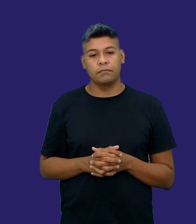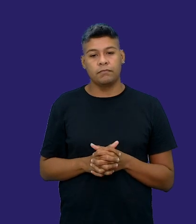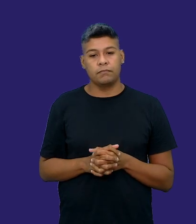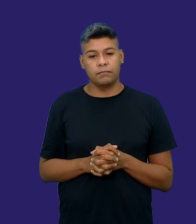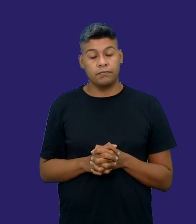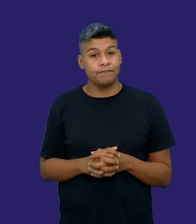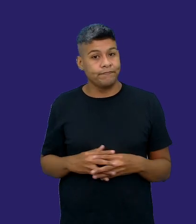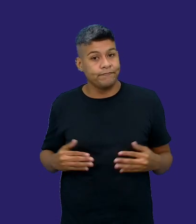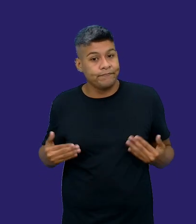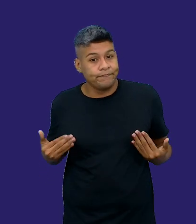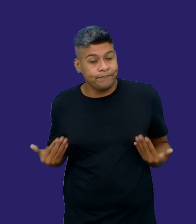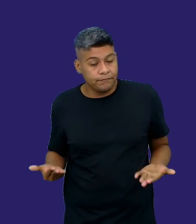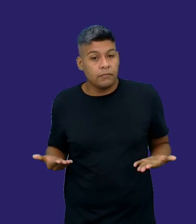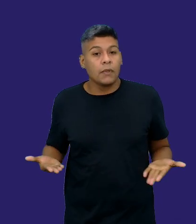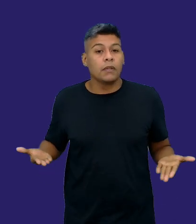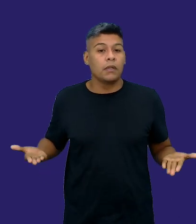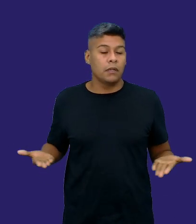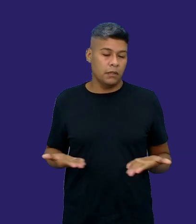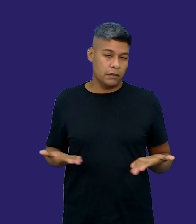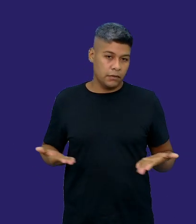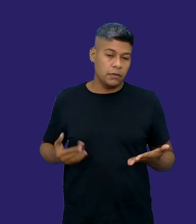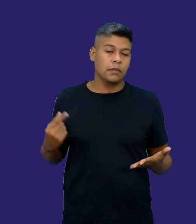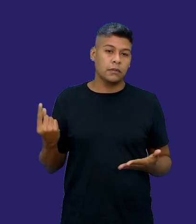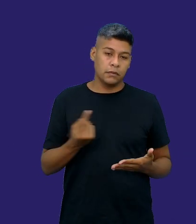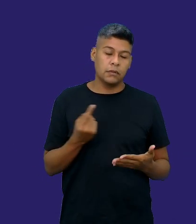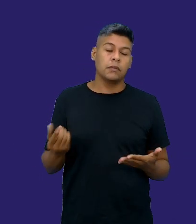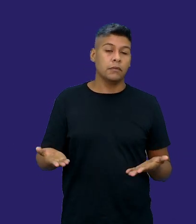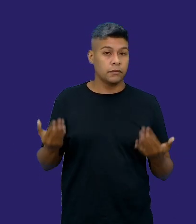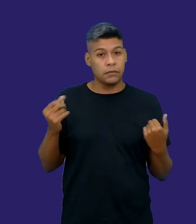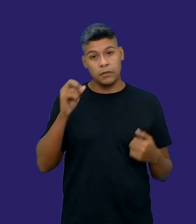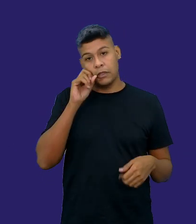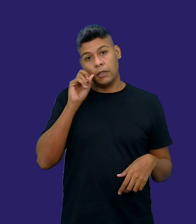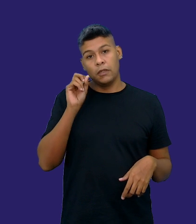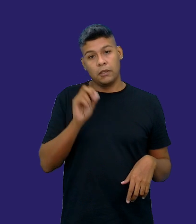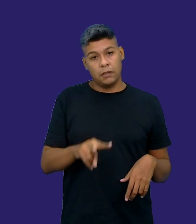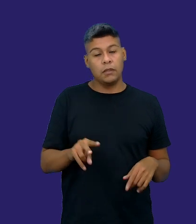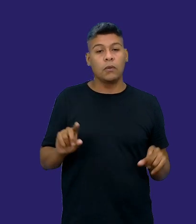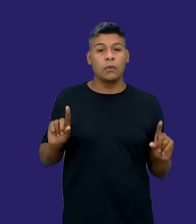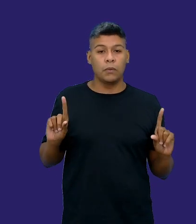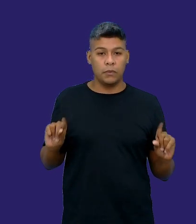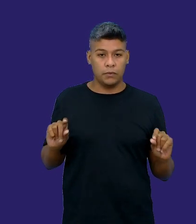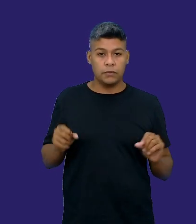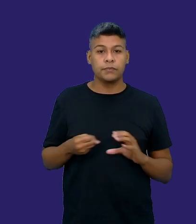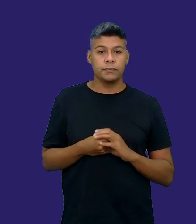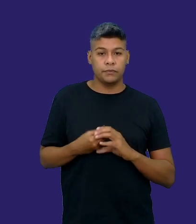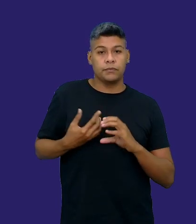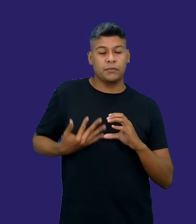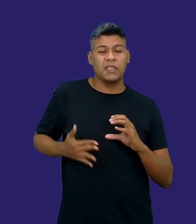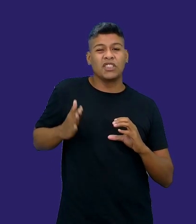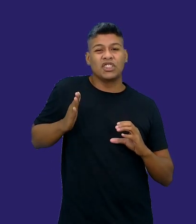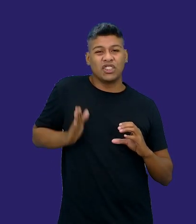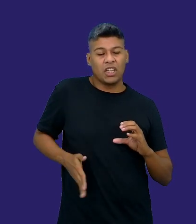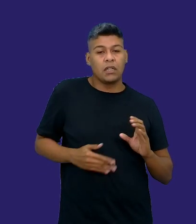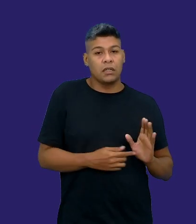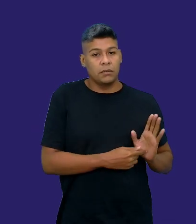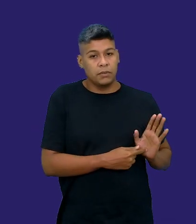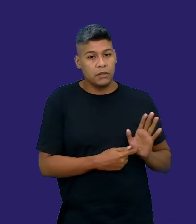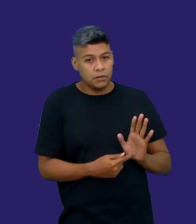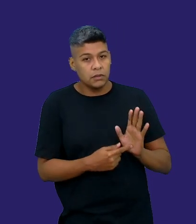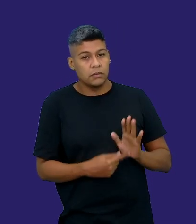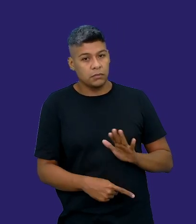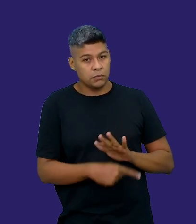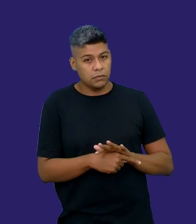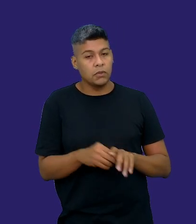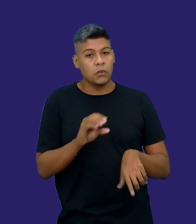Então, no primeiro momento, nós vamos ver alguns aspectos que já foram apresentados na